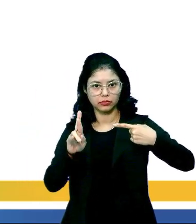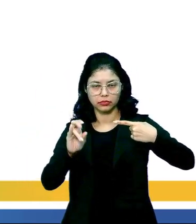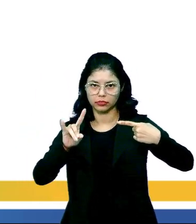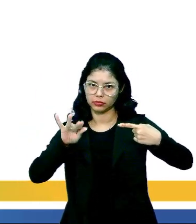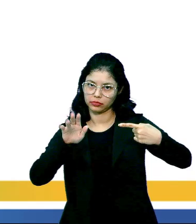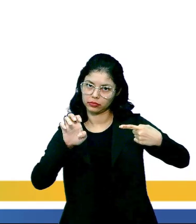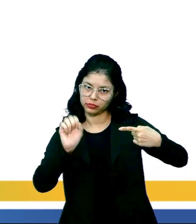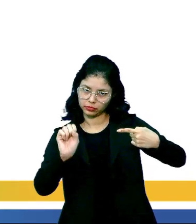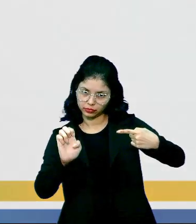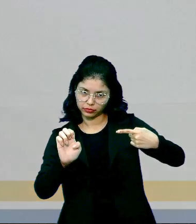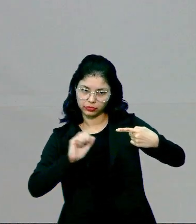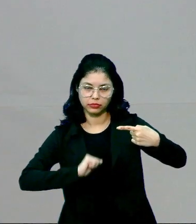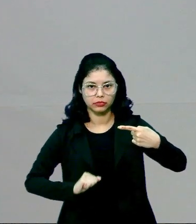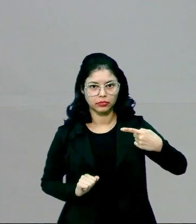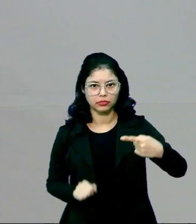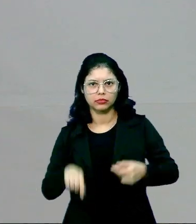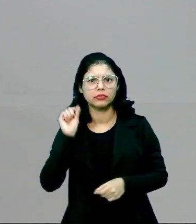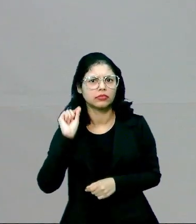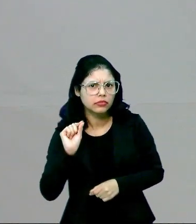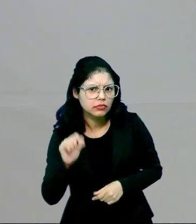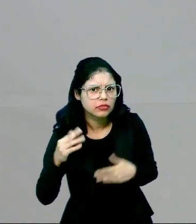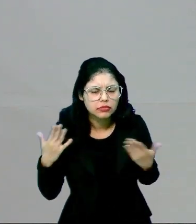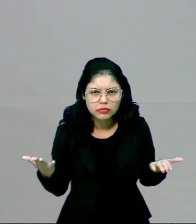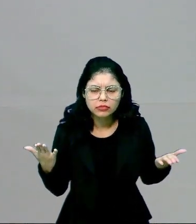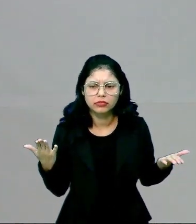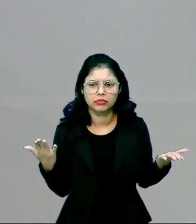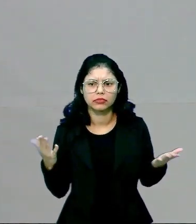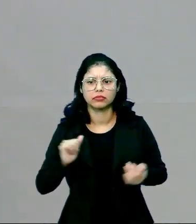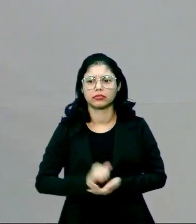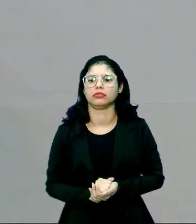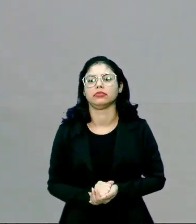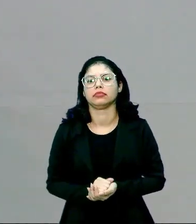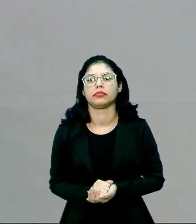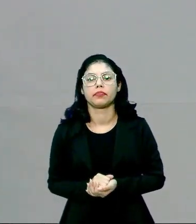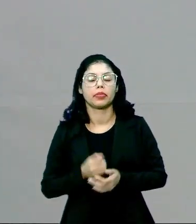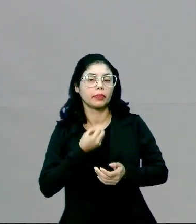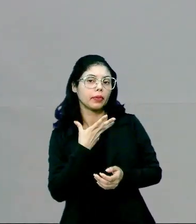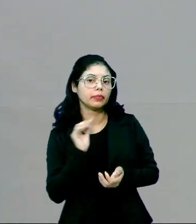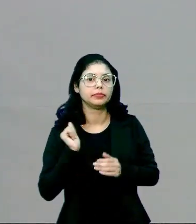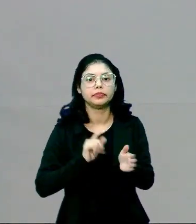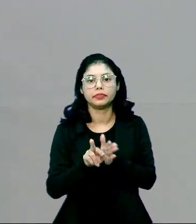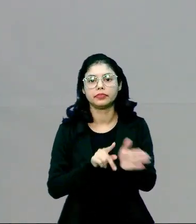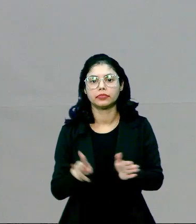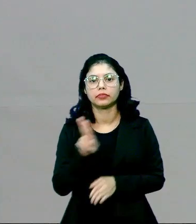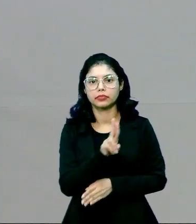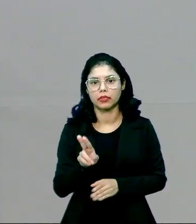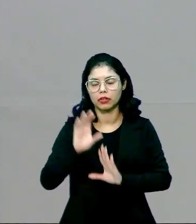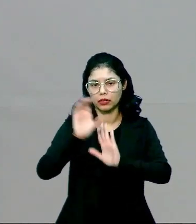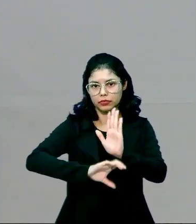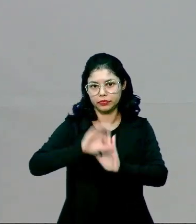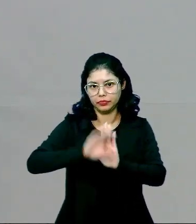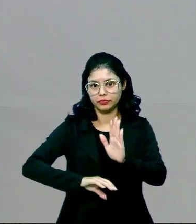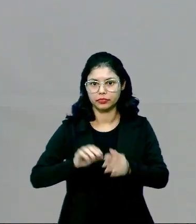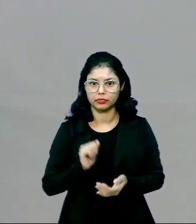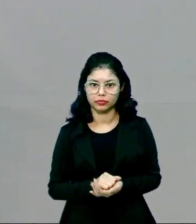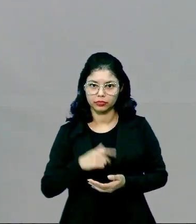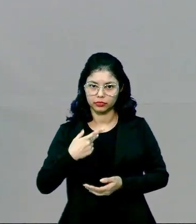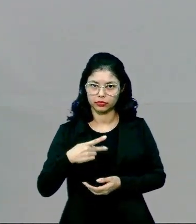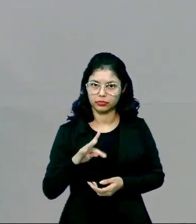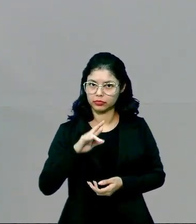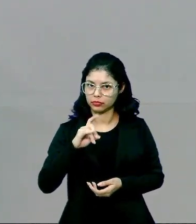todos eucariontes. Professor, o que é eucariontes? Bom, na biologia ele te dá os conceitos. Temos o